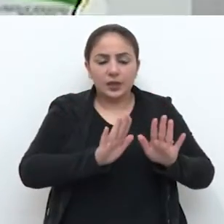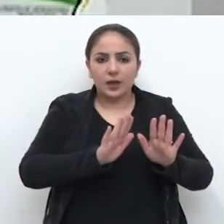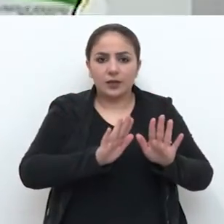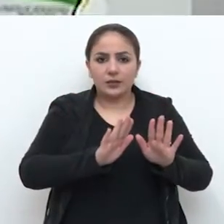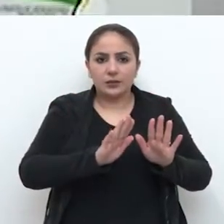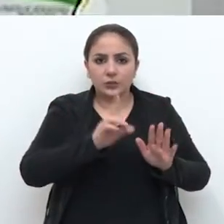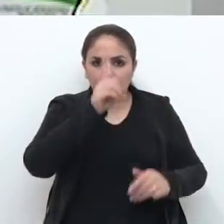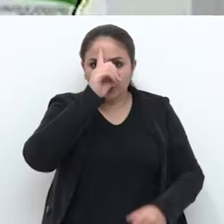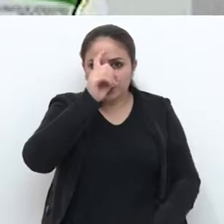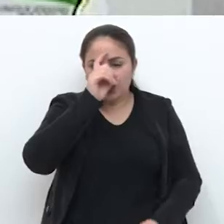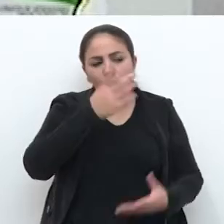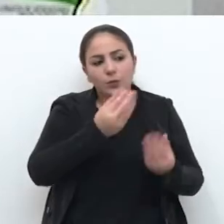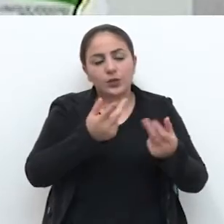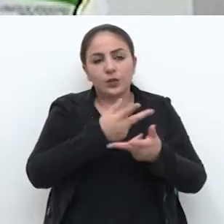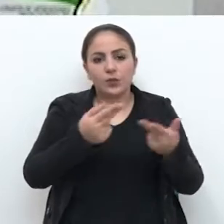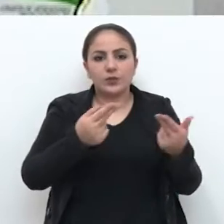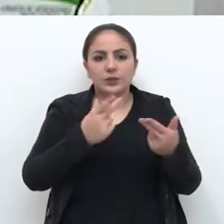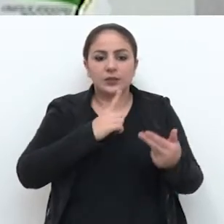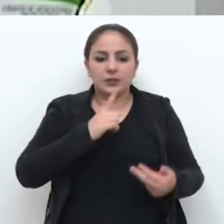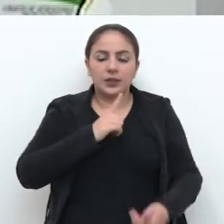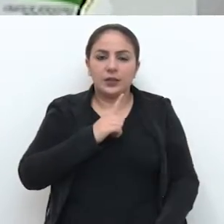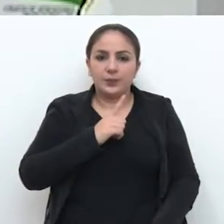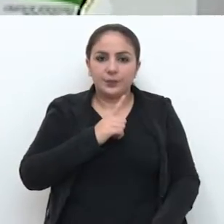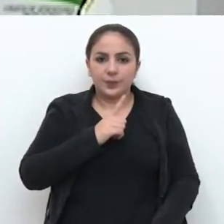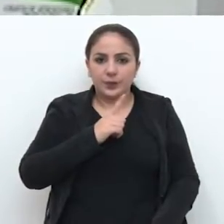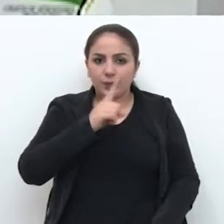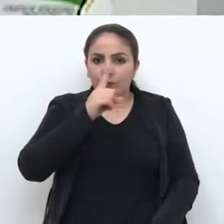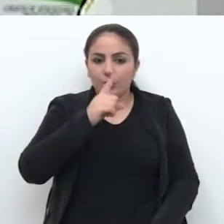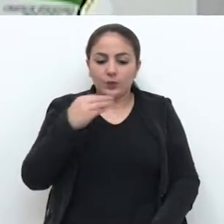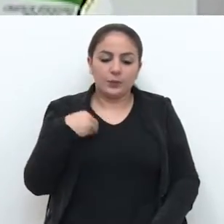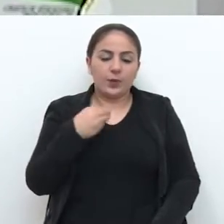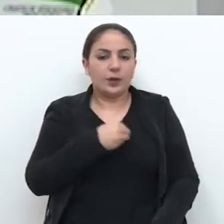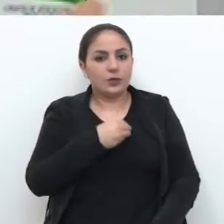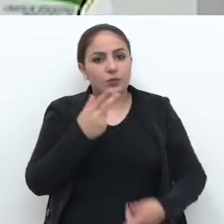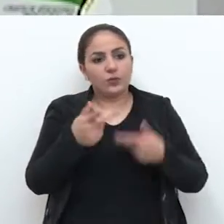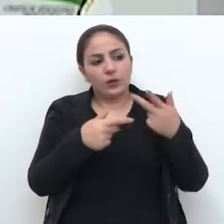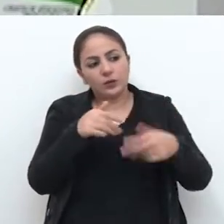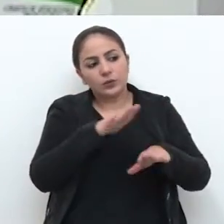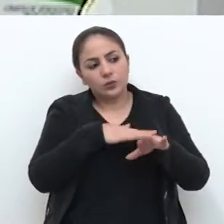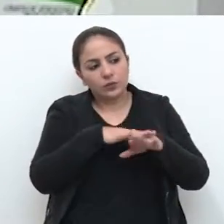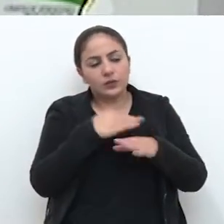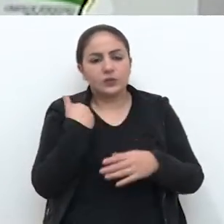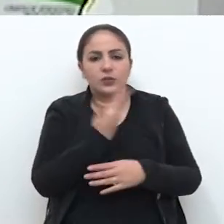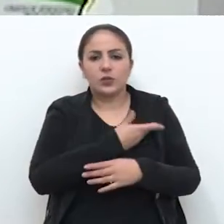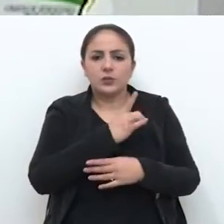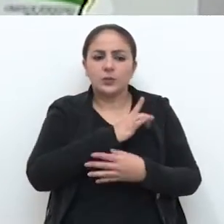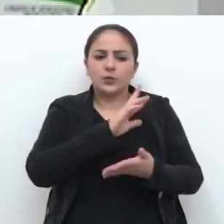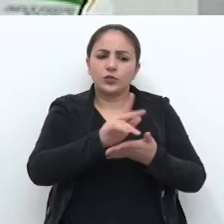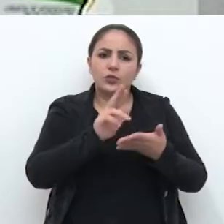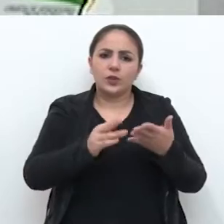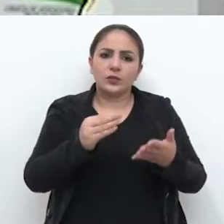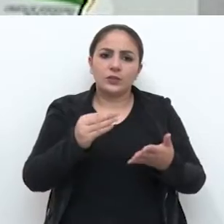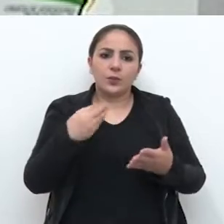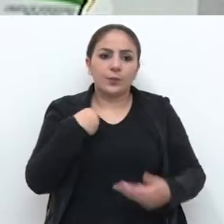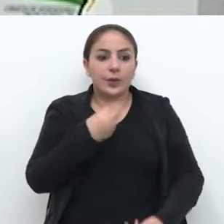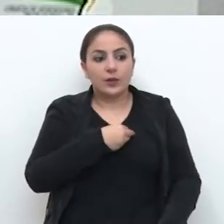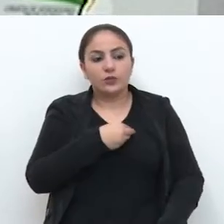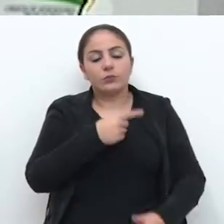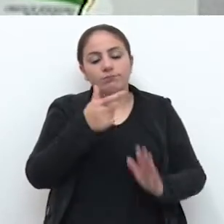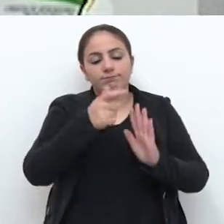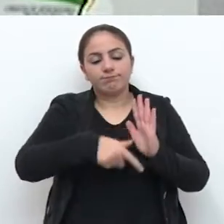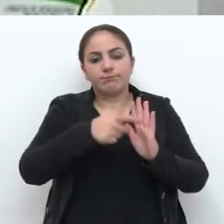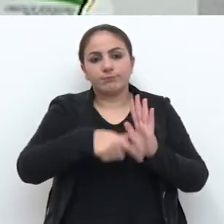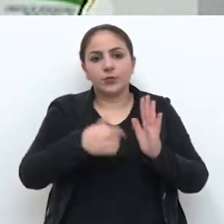internação e tantas outras coisas que os médicos têm nos colocado através das conversas que a gente tem tido com vários